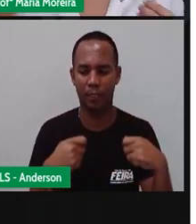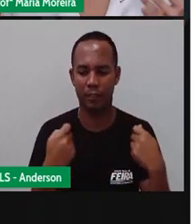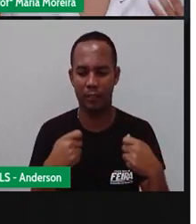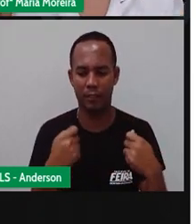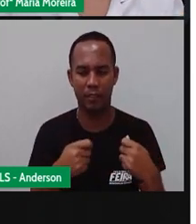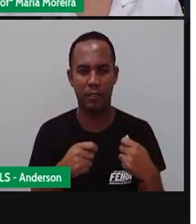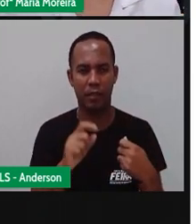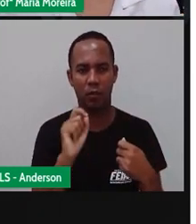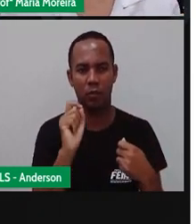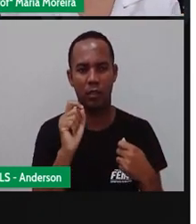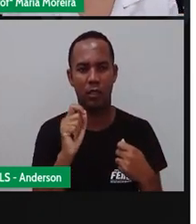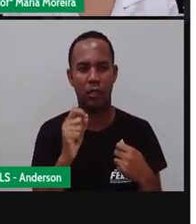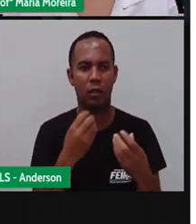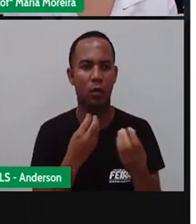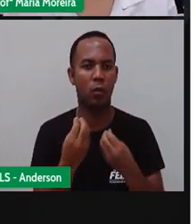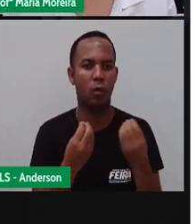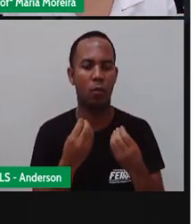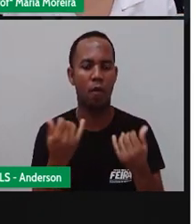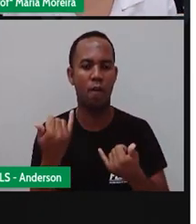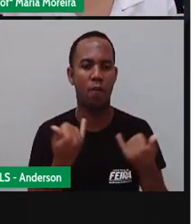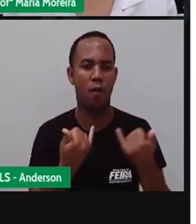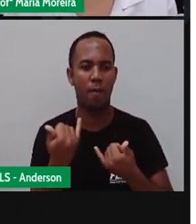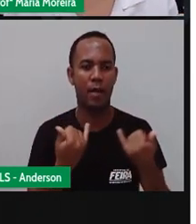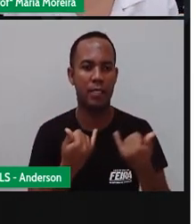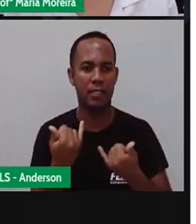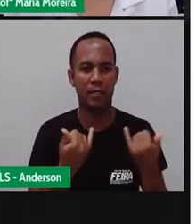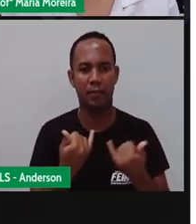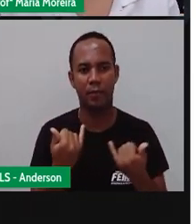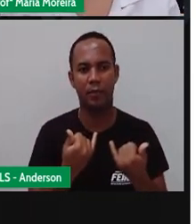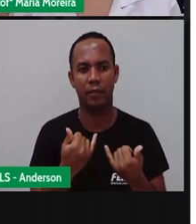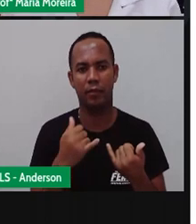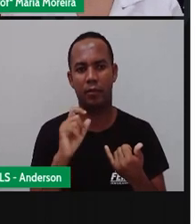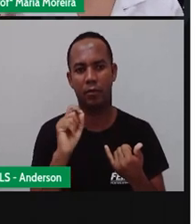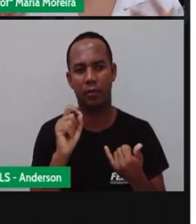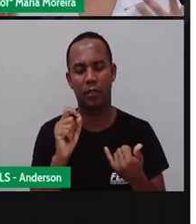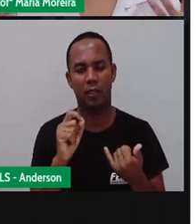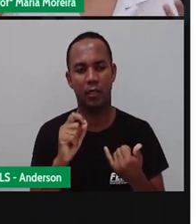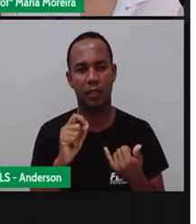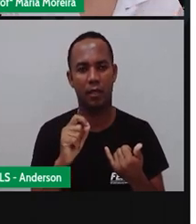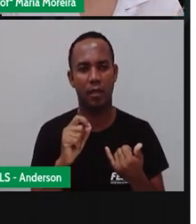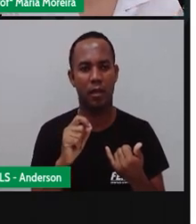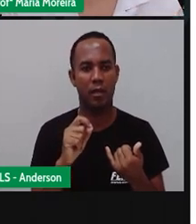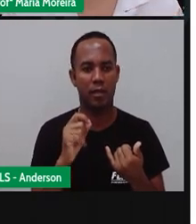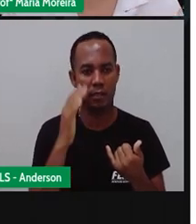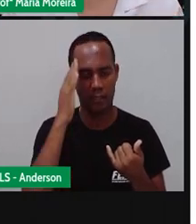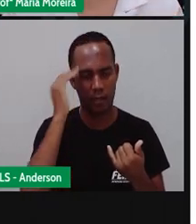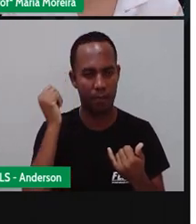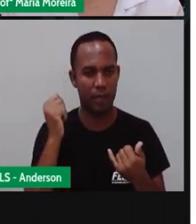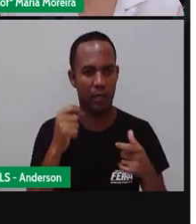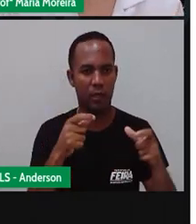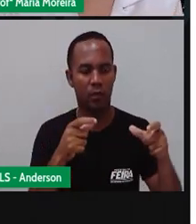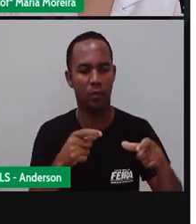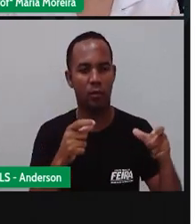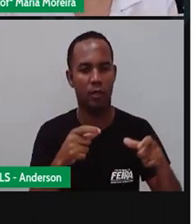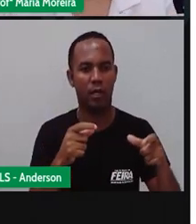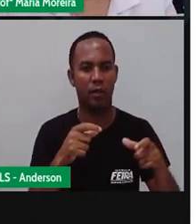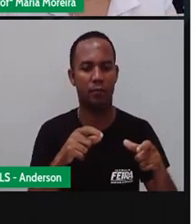De instrumentos ou informações que possibilitem o quê? A nossa orientação no